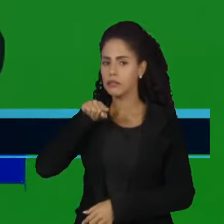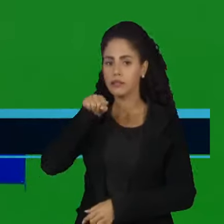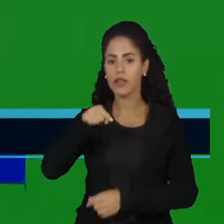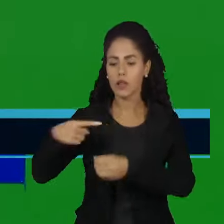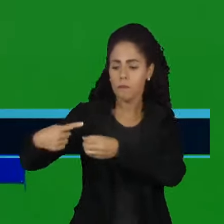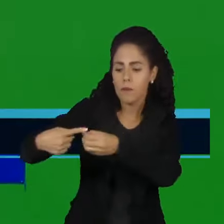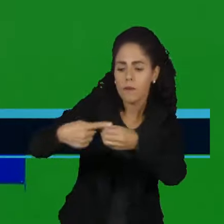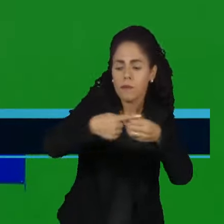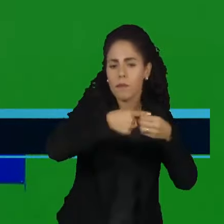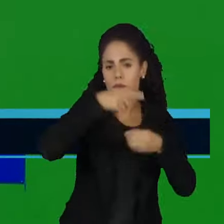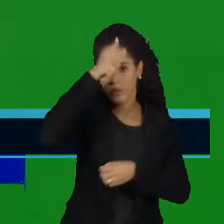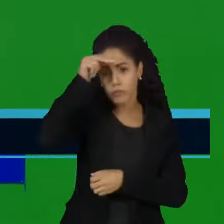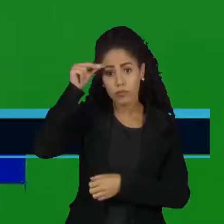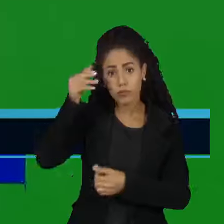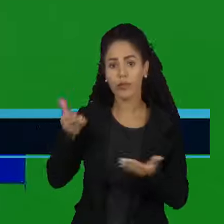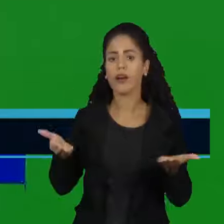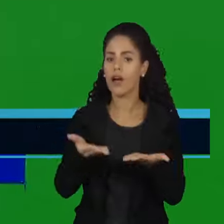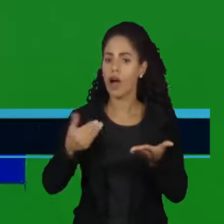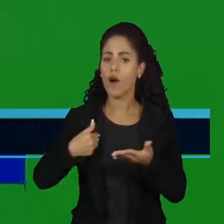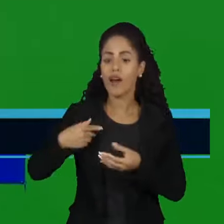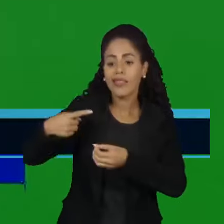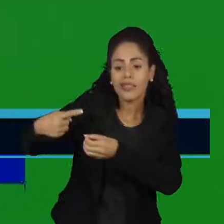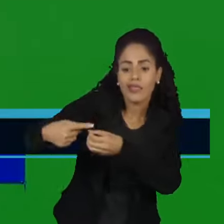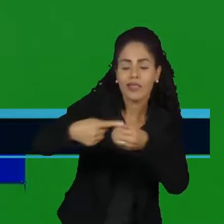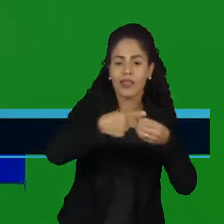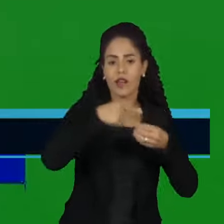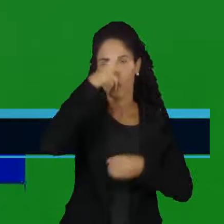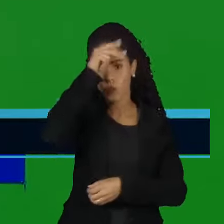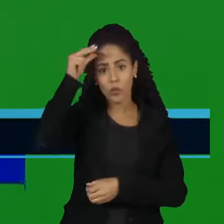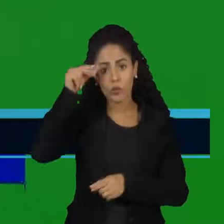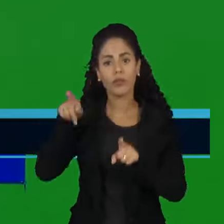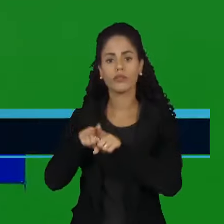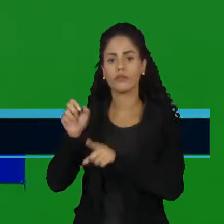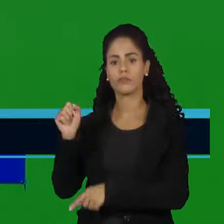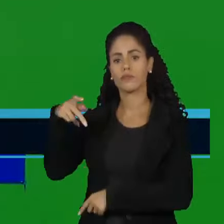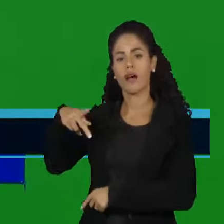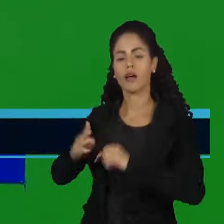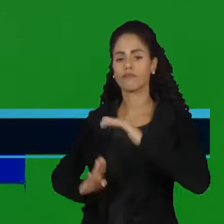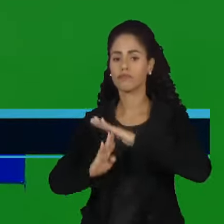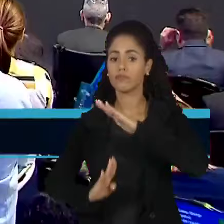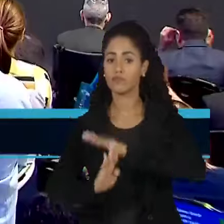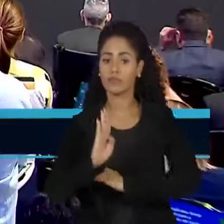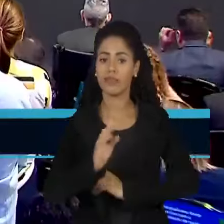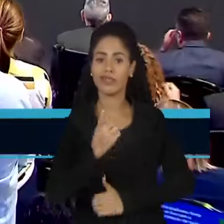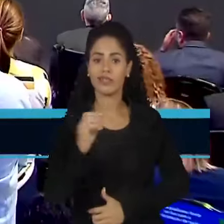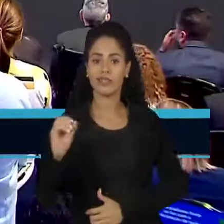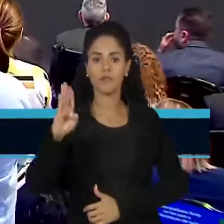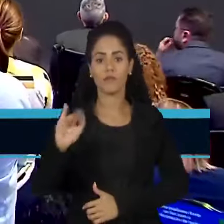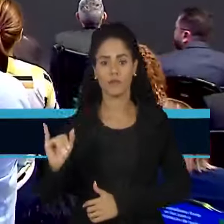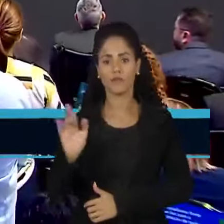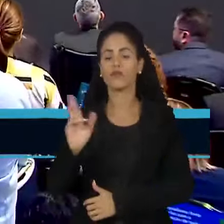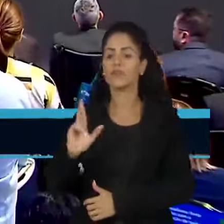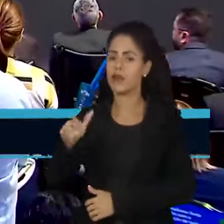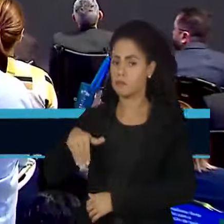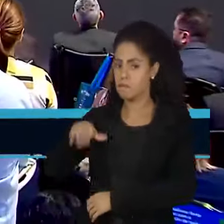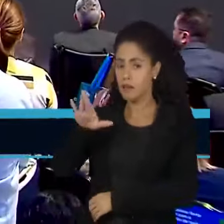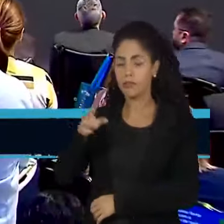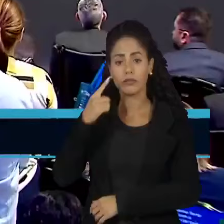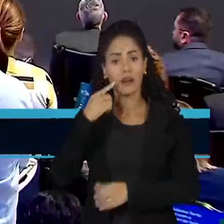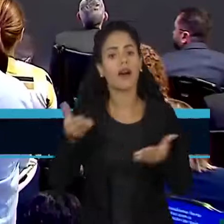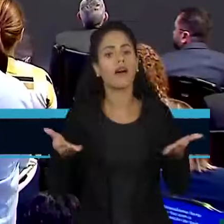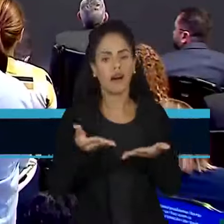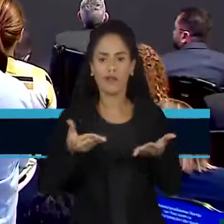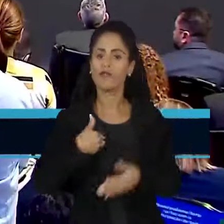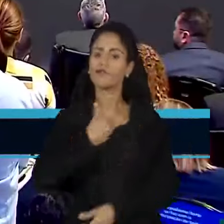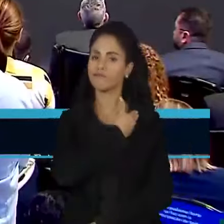dos Municípios, o passivo das prefeituras com a Previdência ultrapassa os 100 bilhões de reais. Agora,